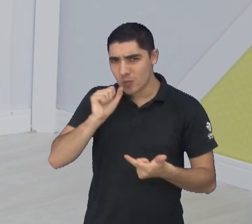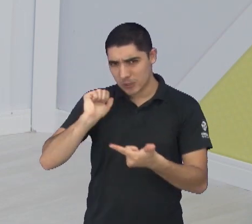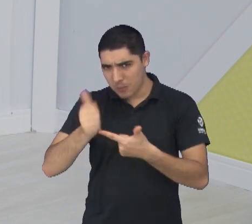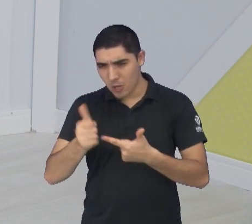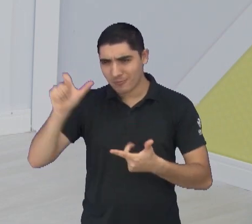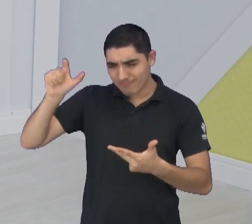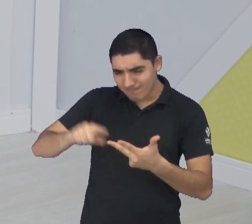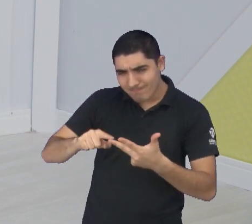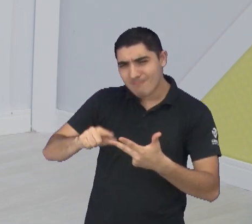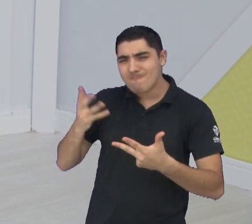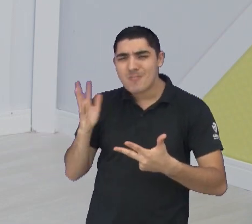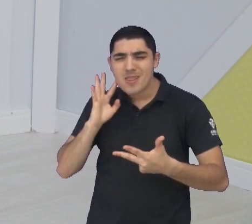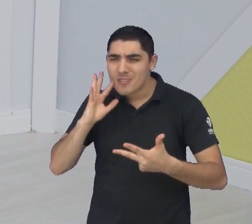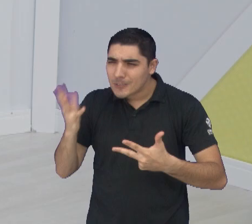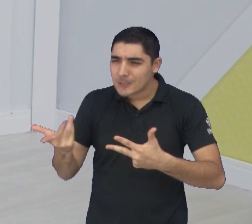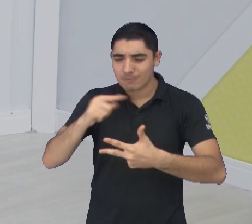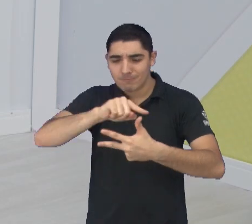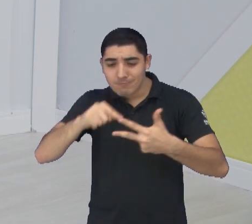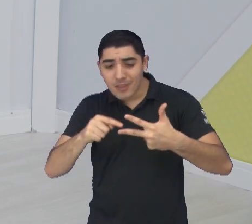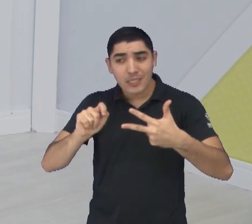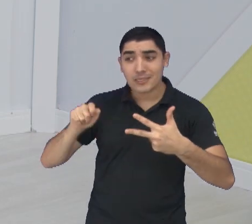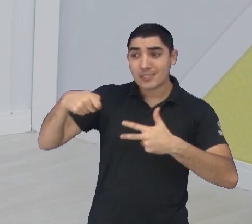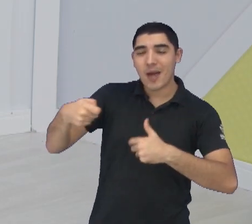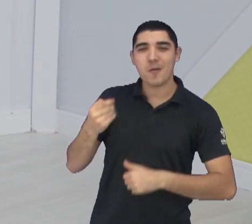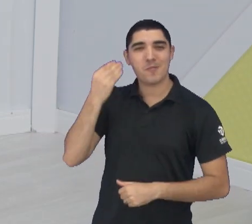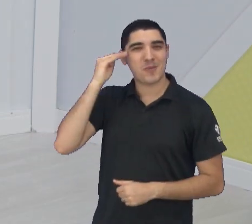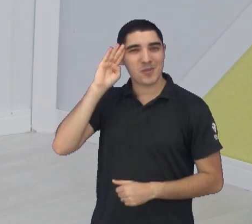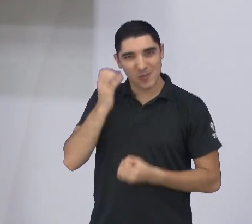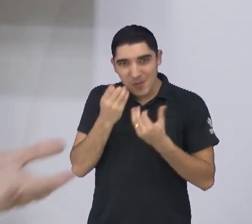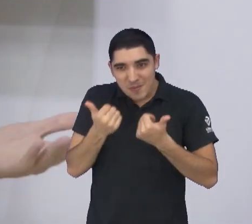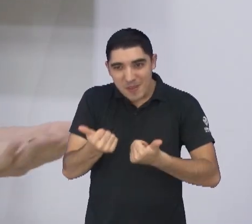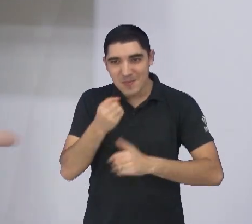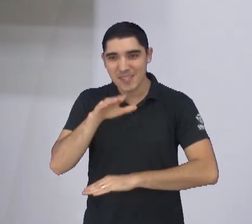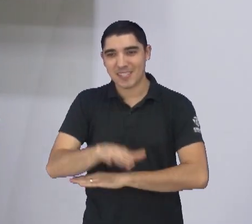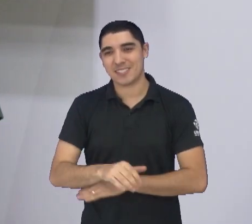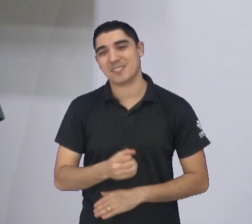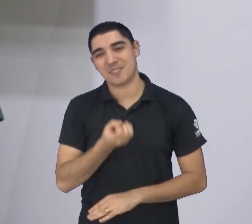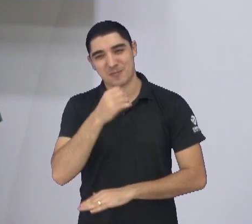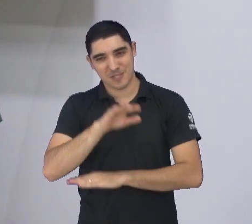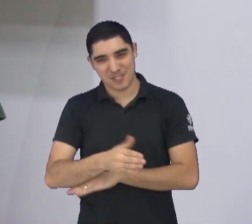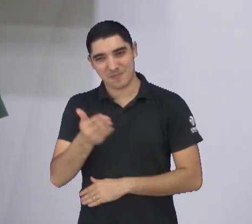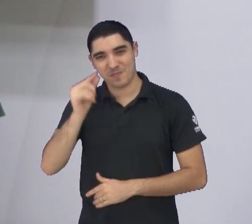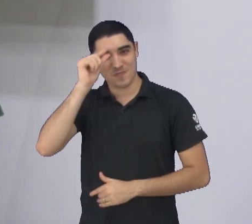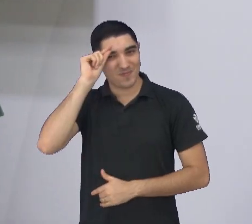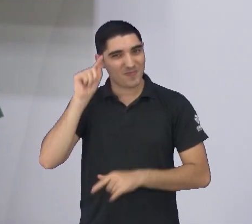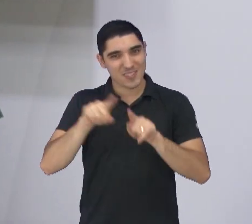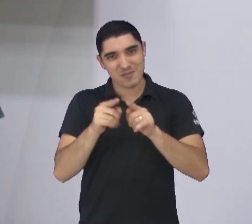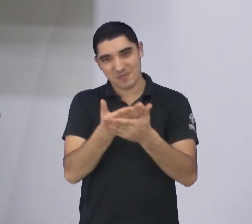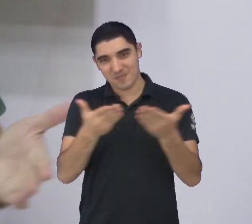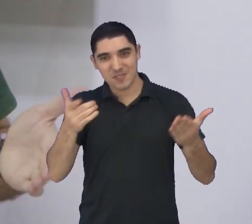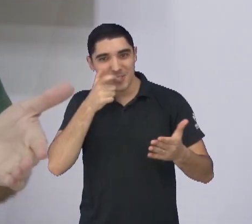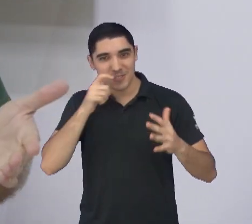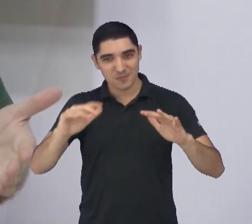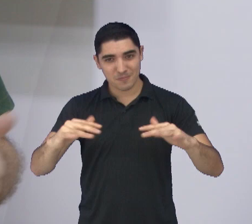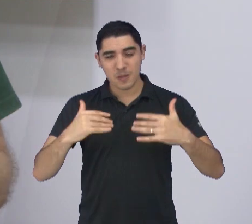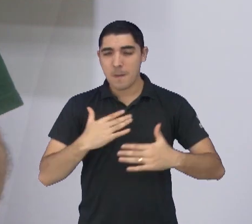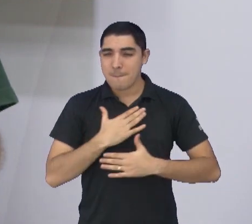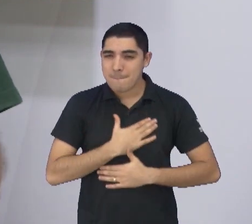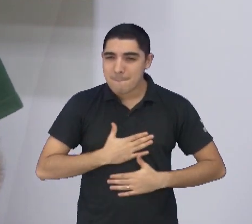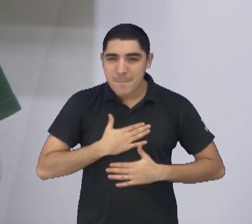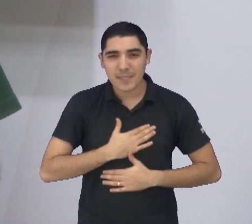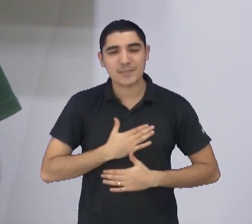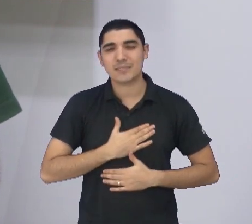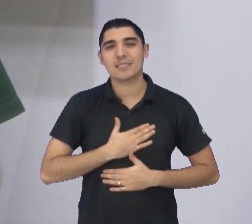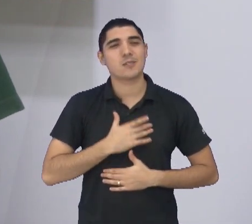melhor qualidade, o nosso querido Bruno Castilho. Tudo bem, Bruno? Boa tarde. Boa tarde, Vieira, boa tarde a você aí de casa. Como sempre, é um prazer